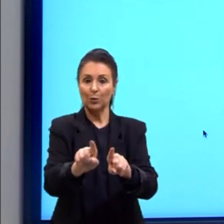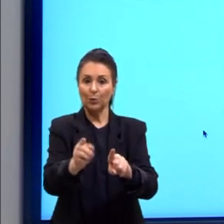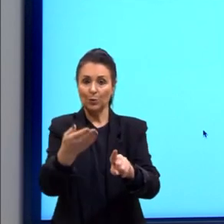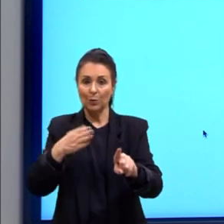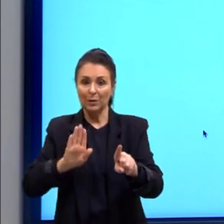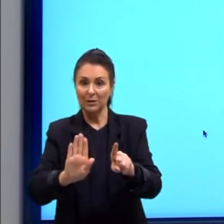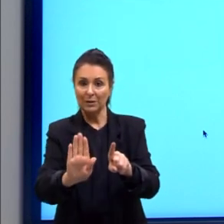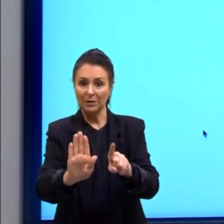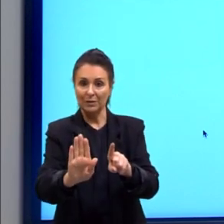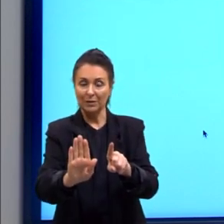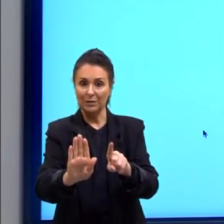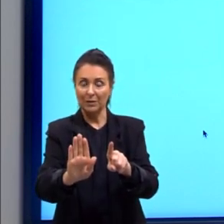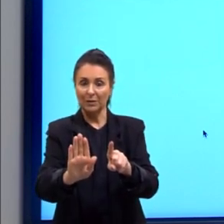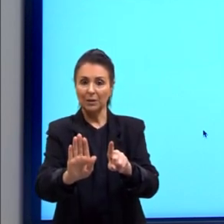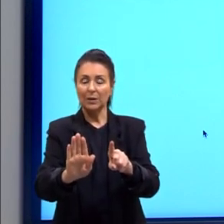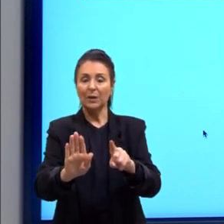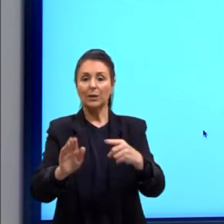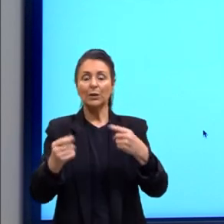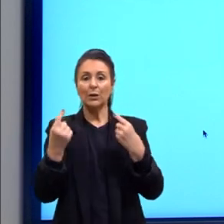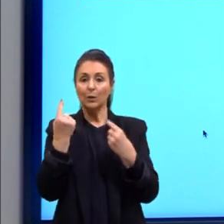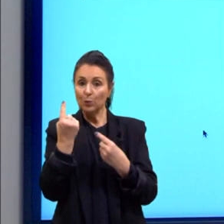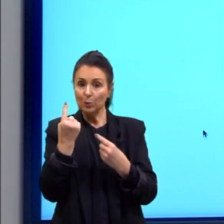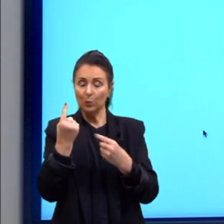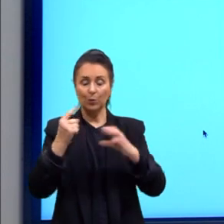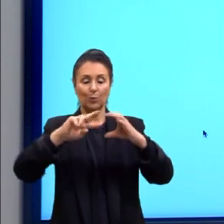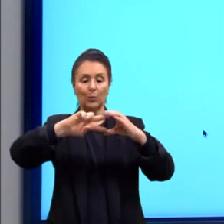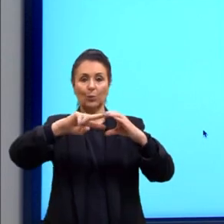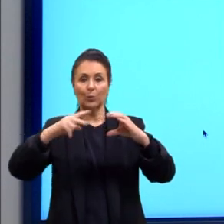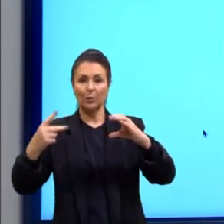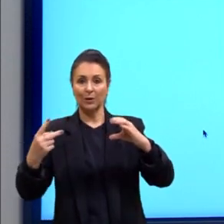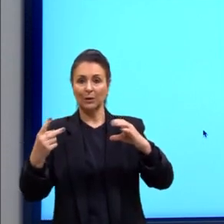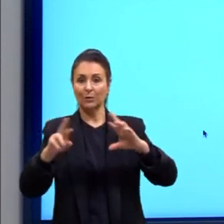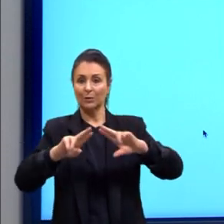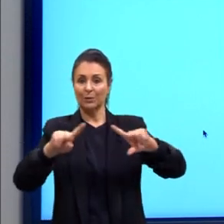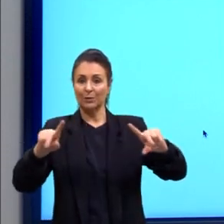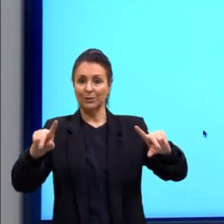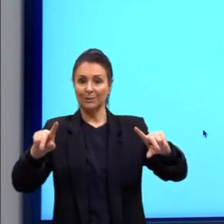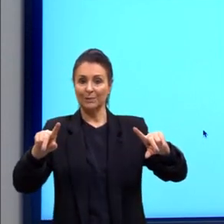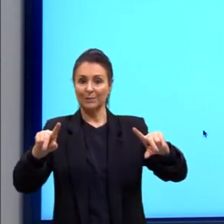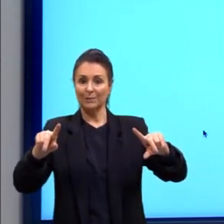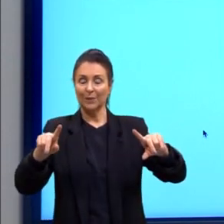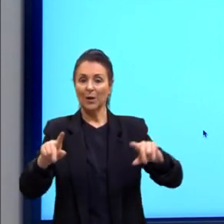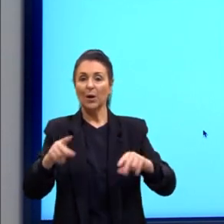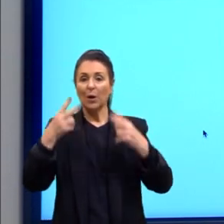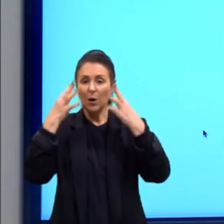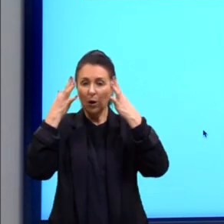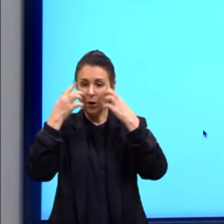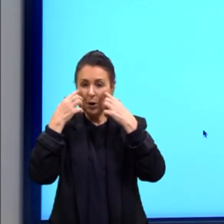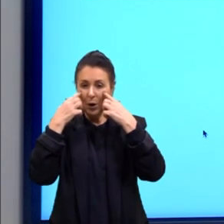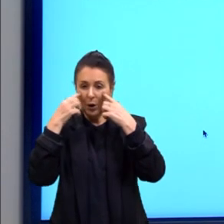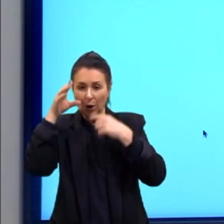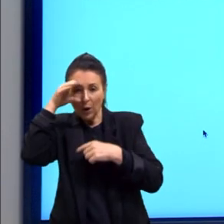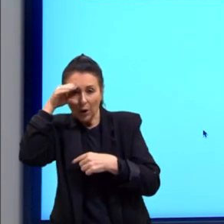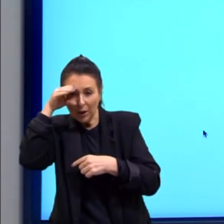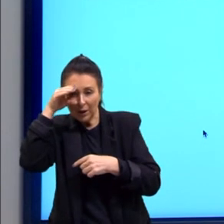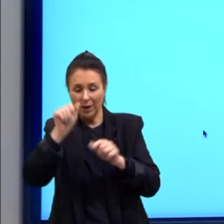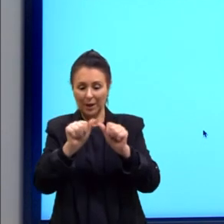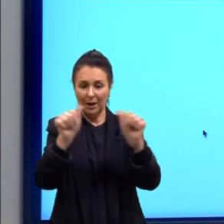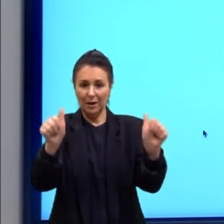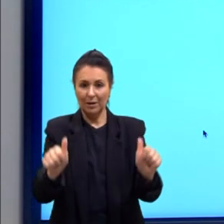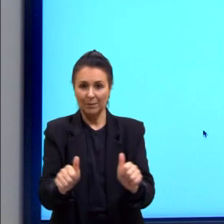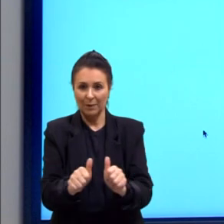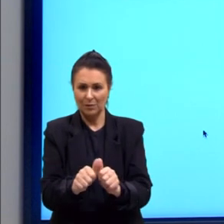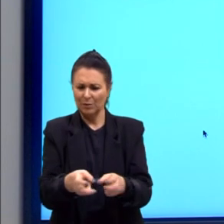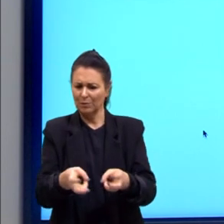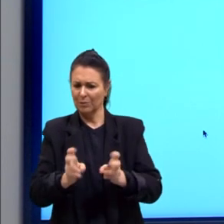e nós temos um héterozigoto. Aqui. Observando essa imagem, nós vemos